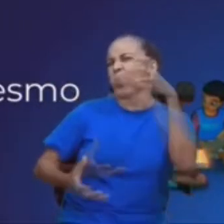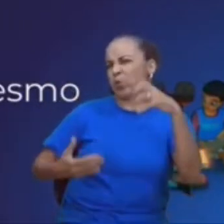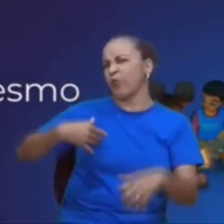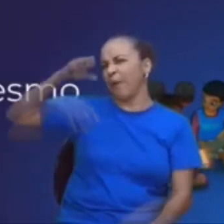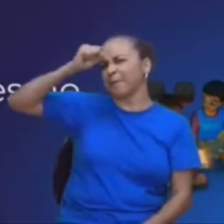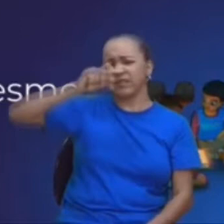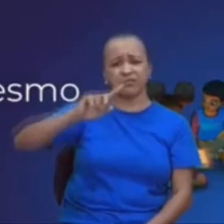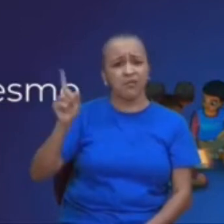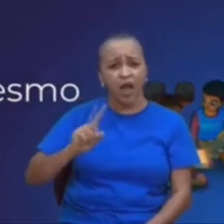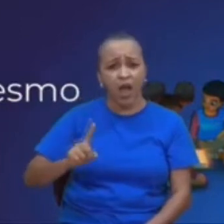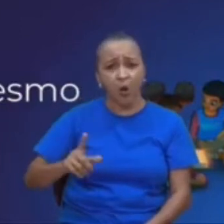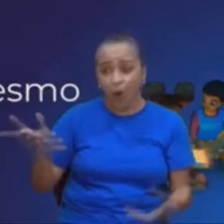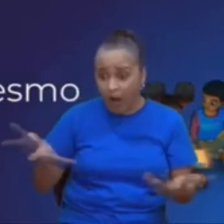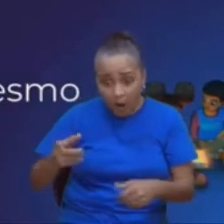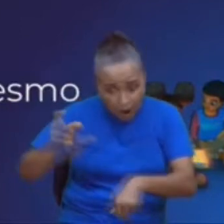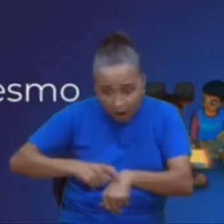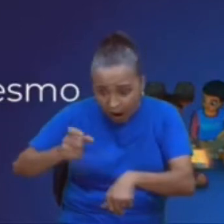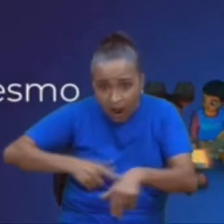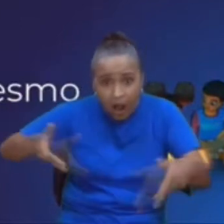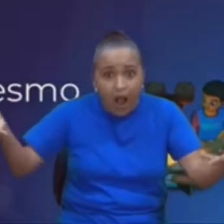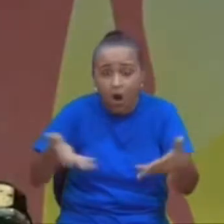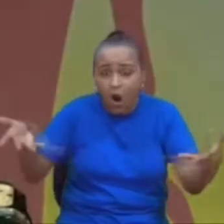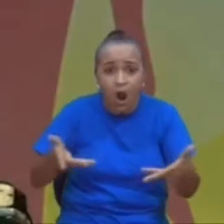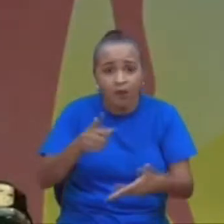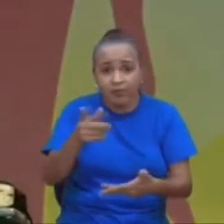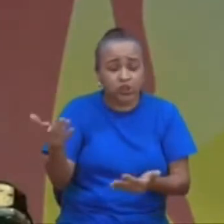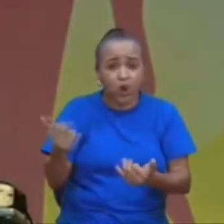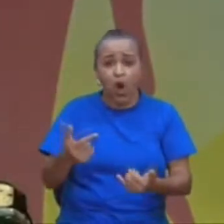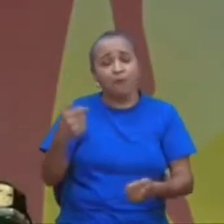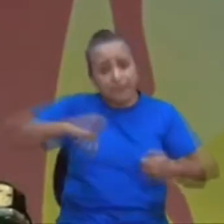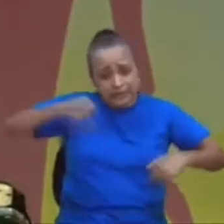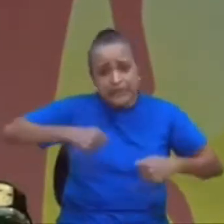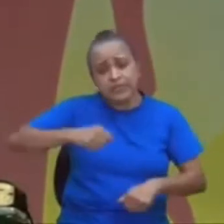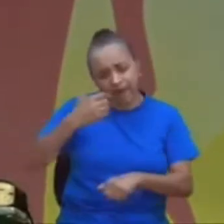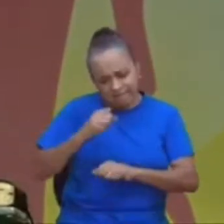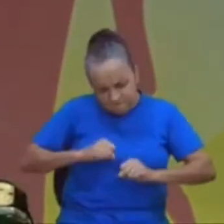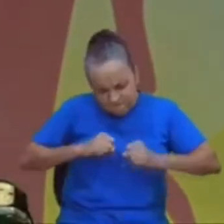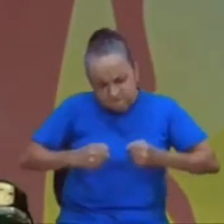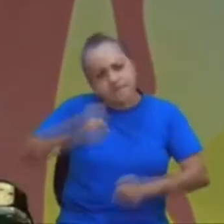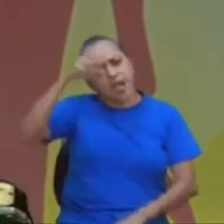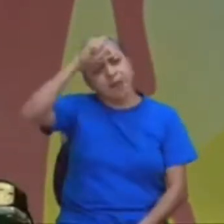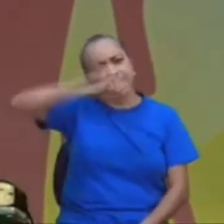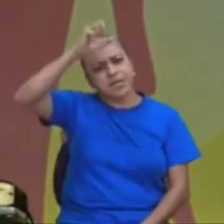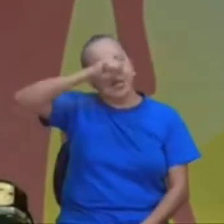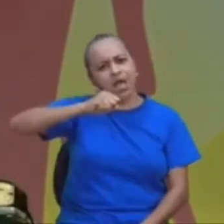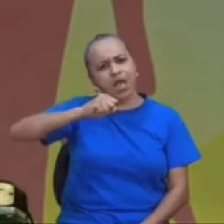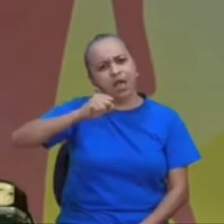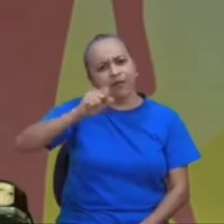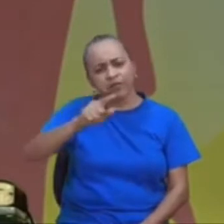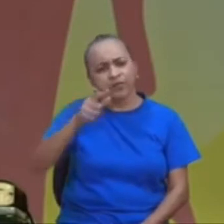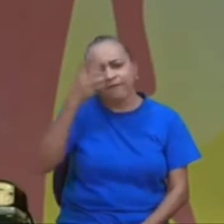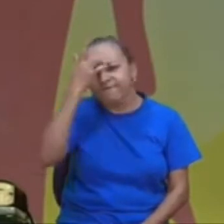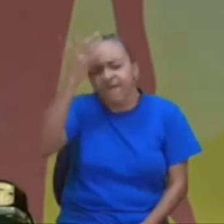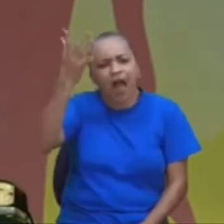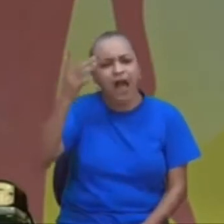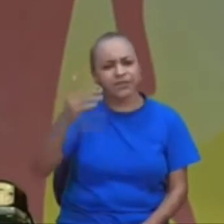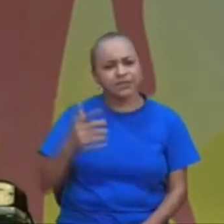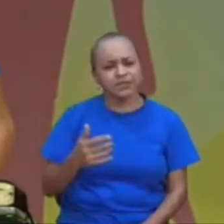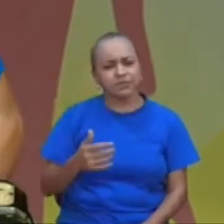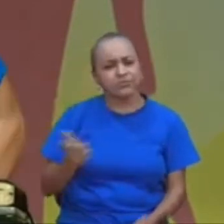não, você tem que aprender agora, jovem um, jovem um, gente, você está com a faca e o queijo na mão,